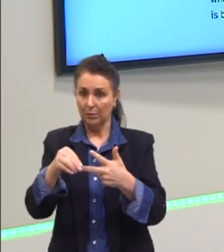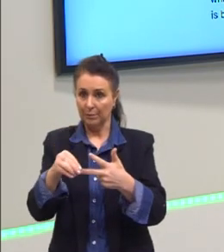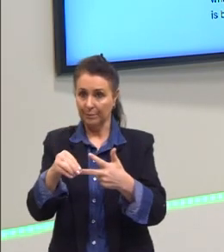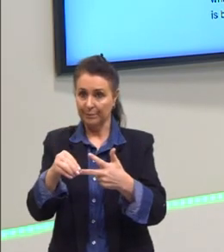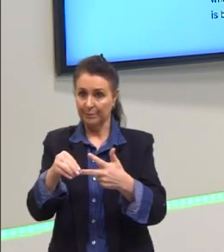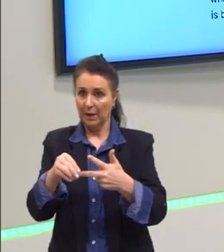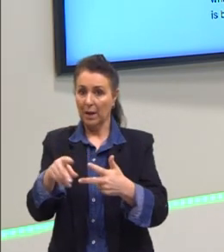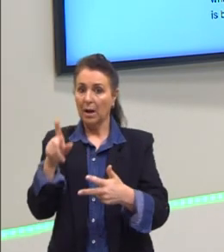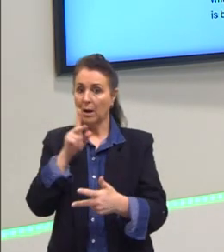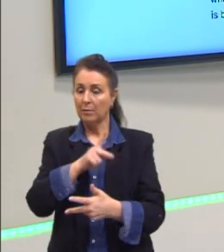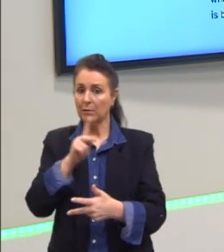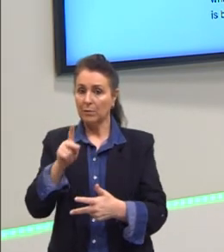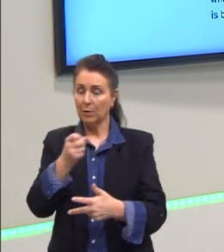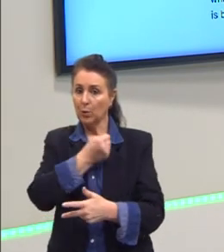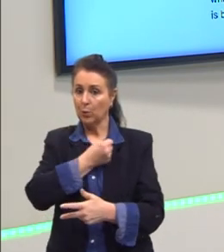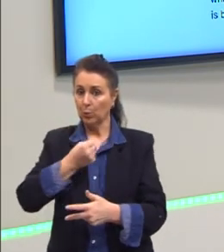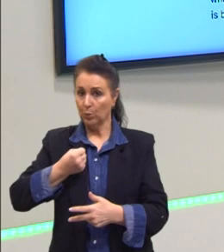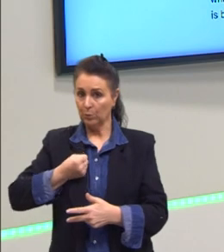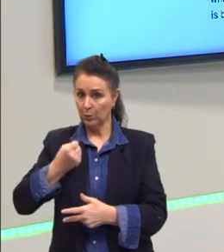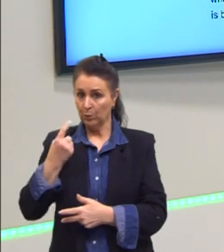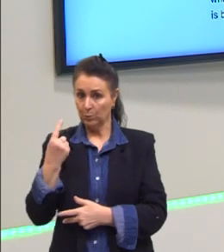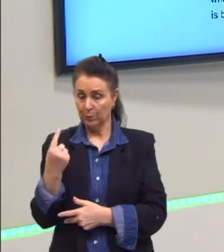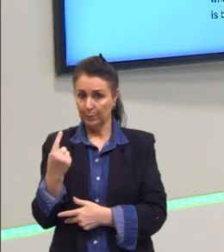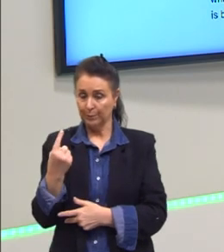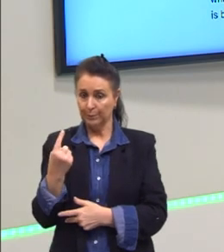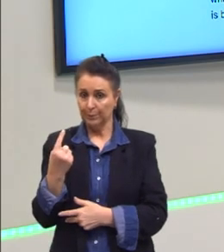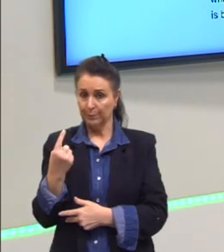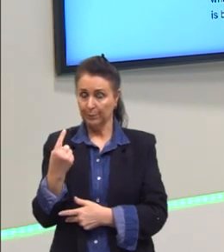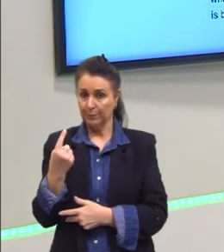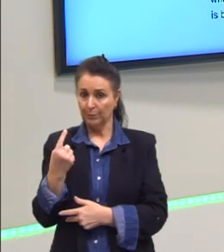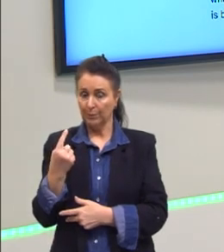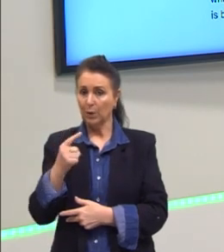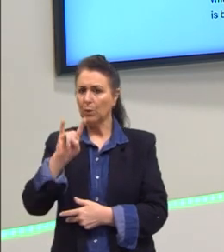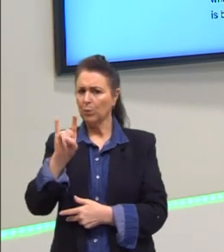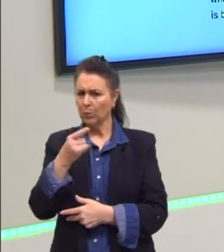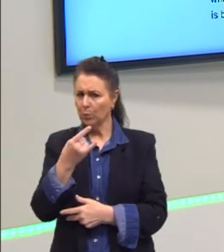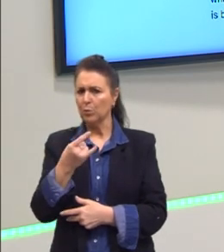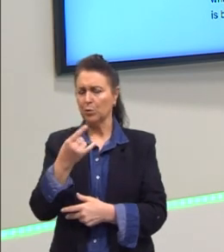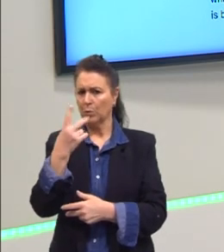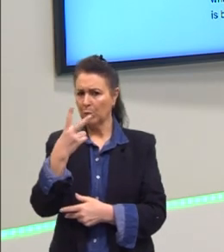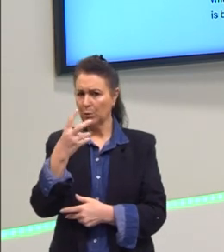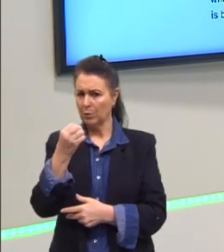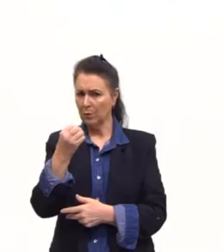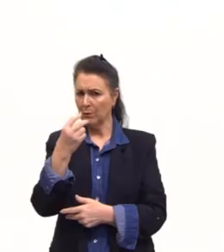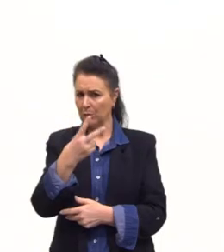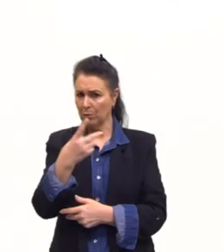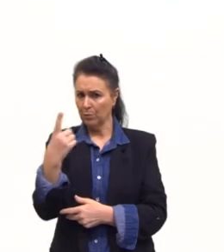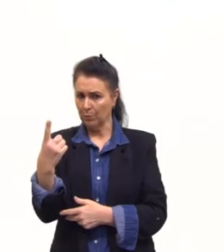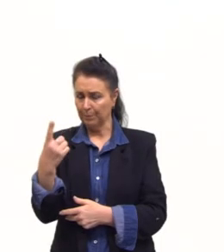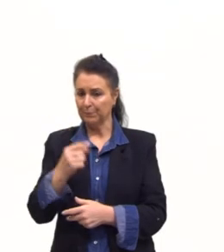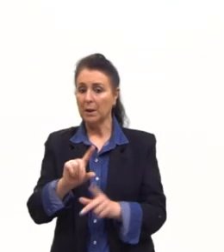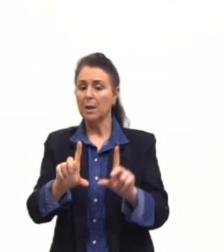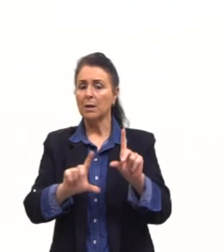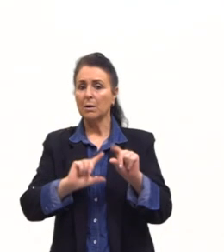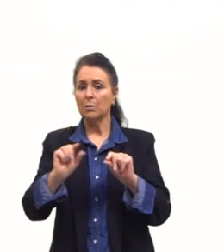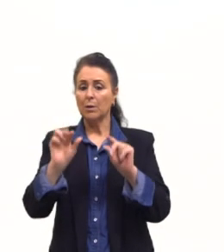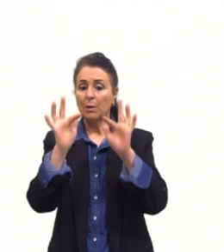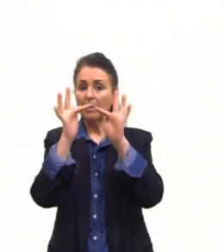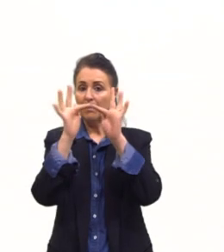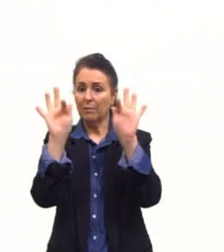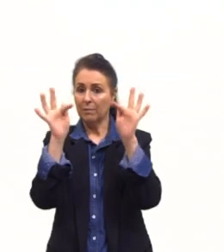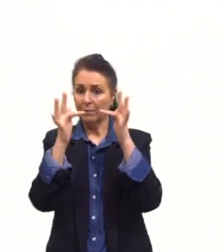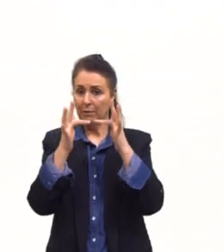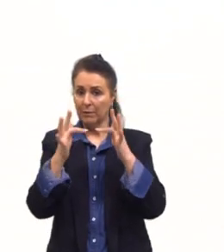peguei uma questão, a questão número 1, do último Enem, e eu selecionei essa frase aqui.